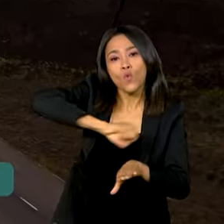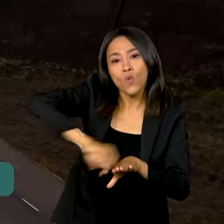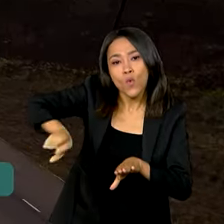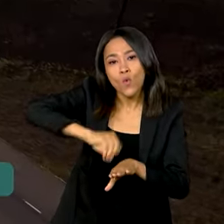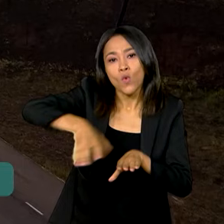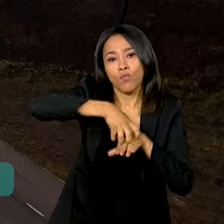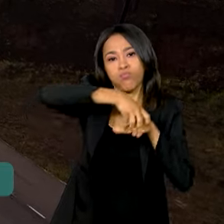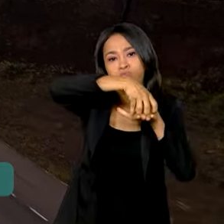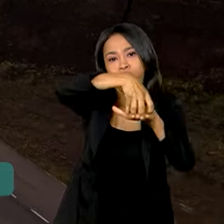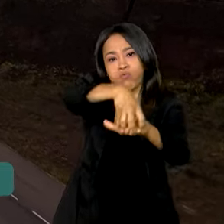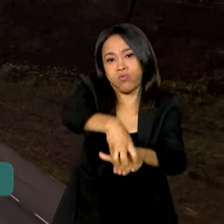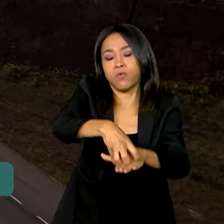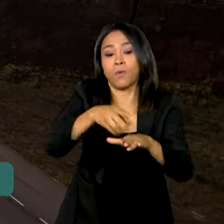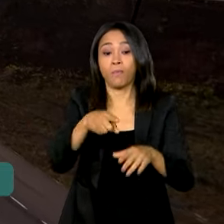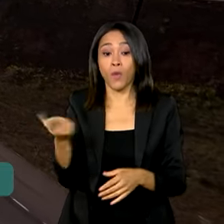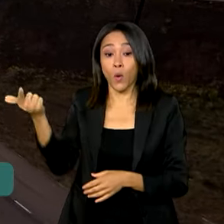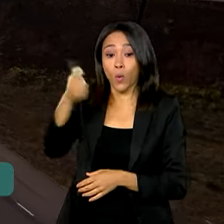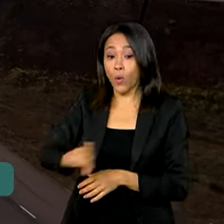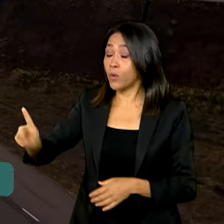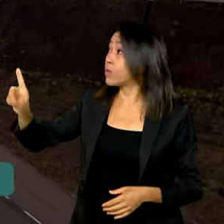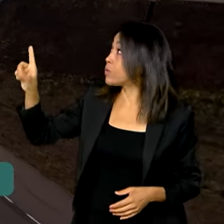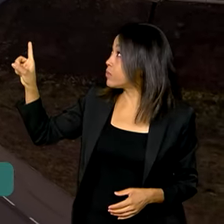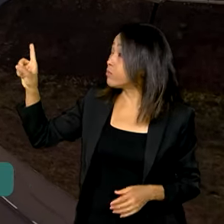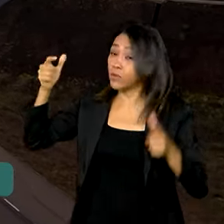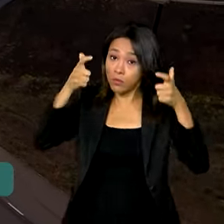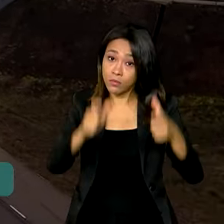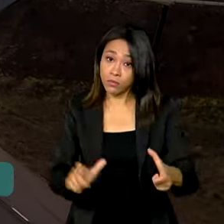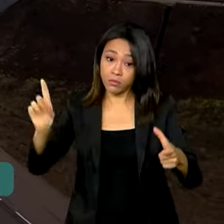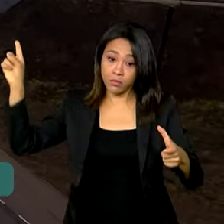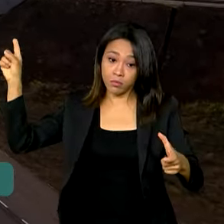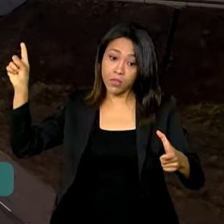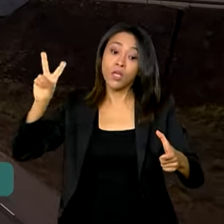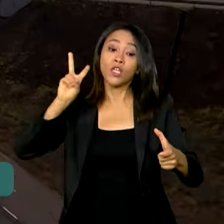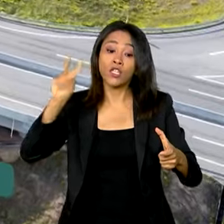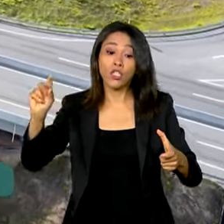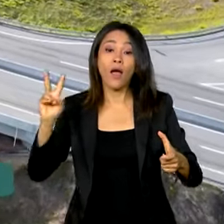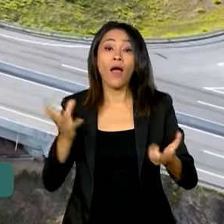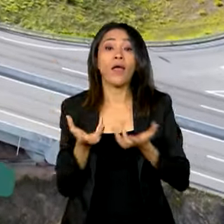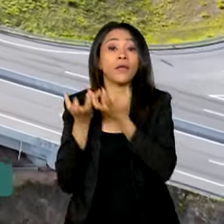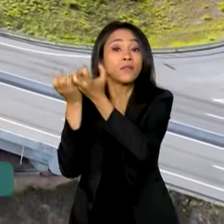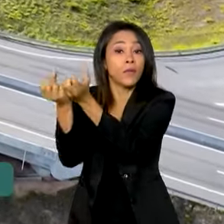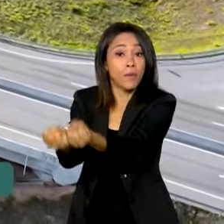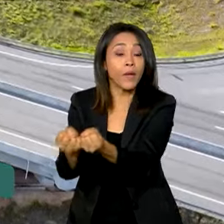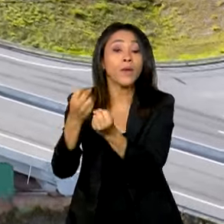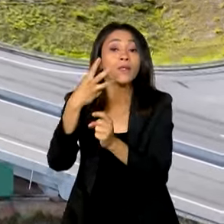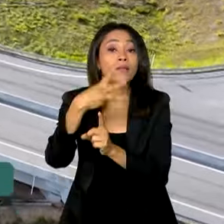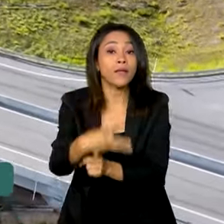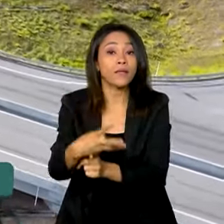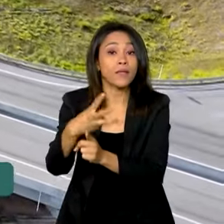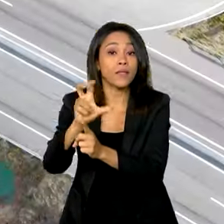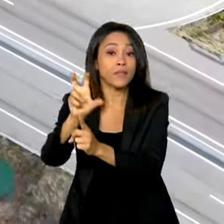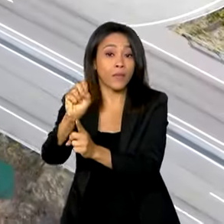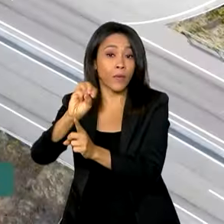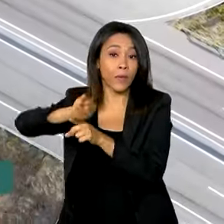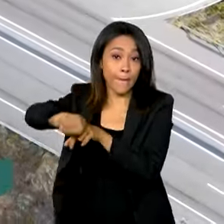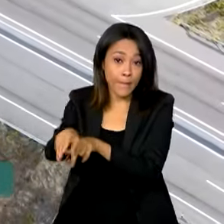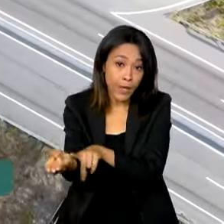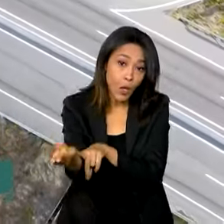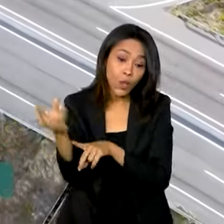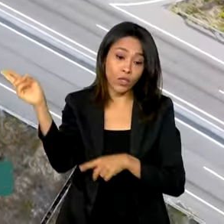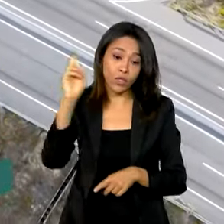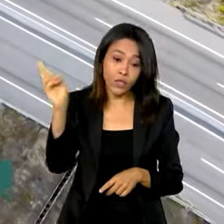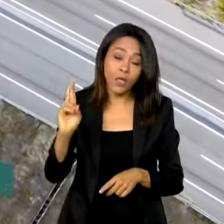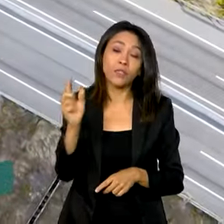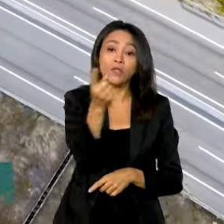Já a malha rodoviária do Rio Grande do Norte, que recebeu mais de 350 milhões de reais